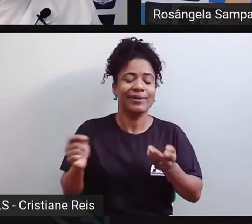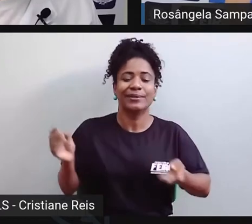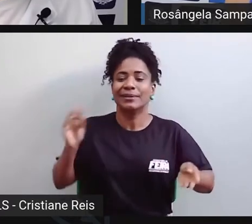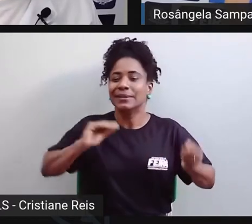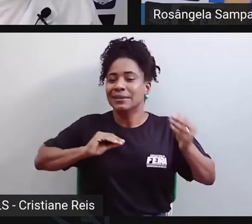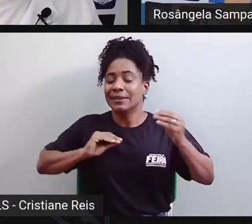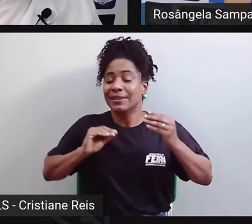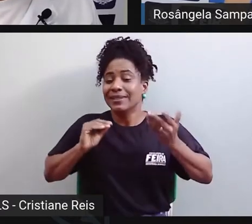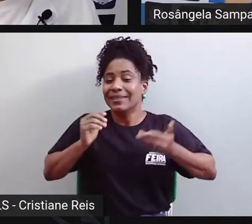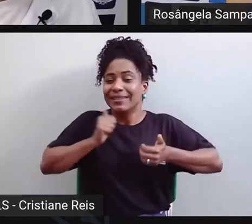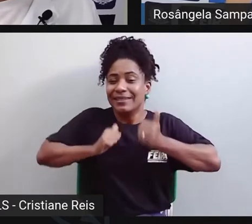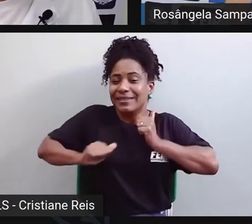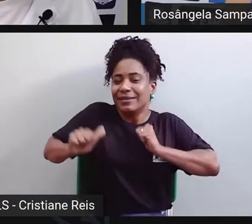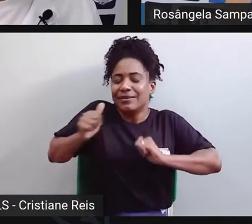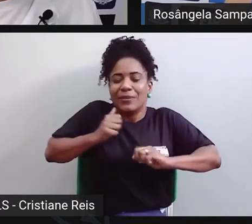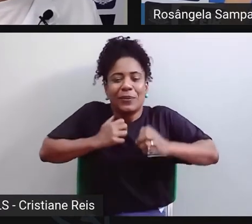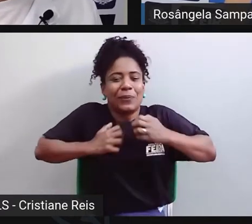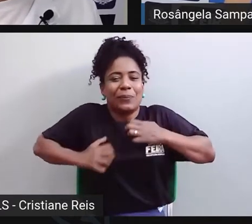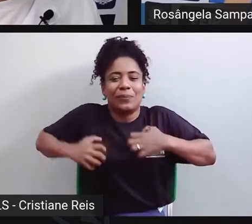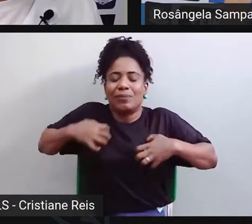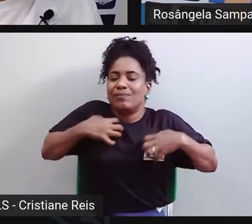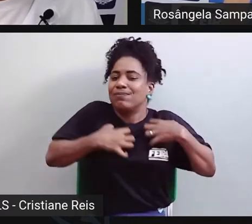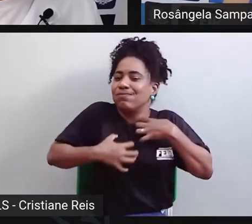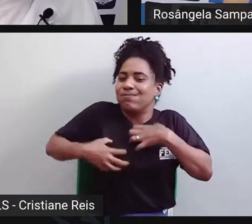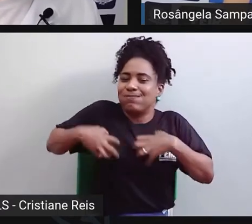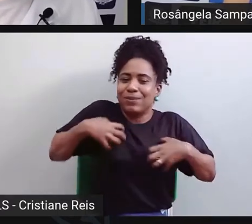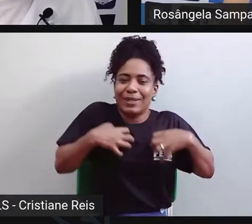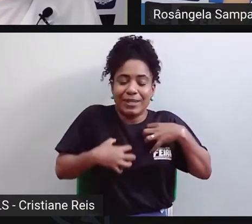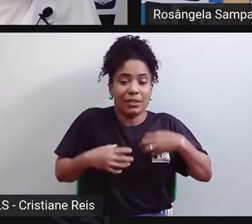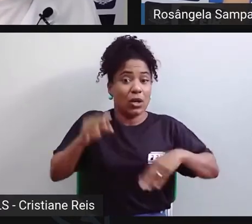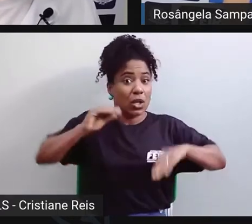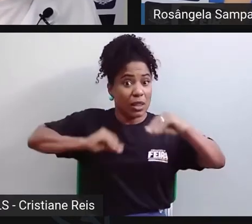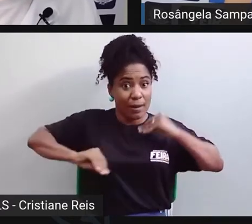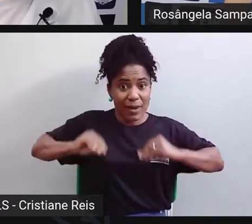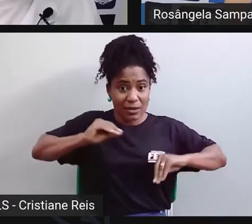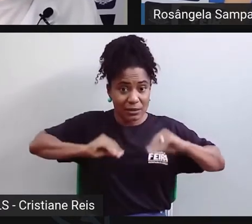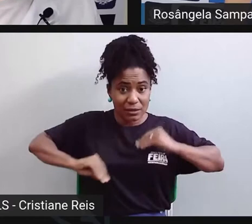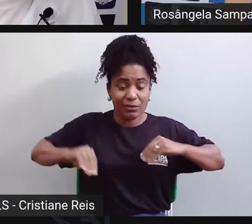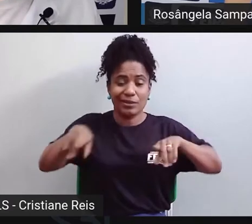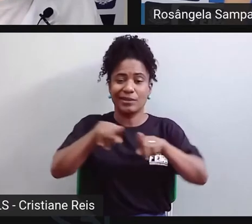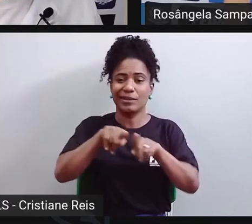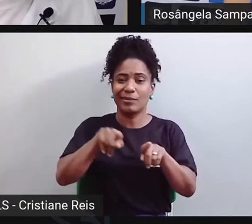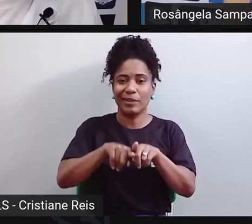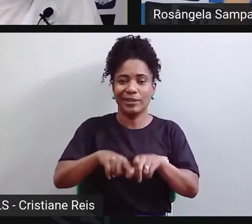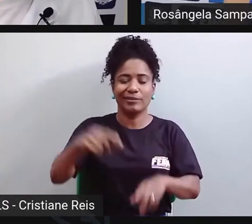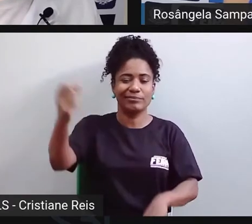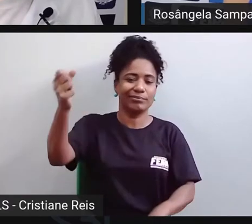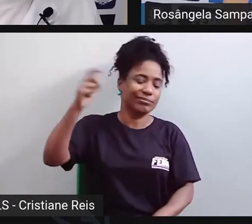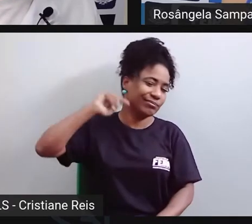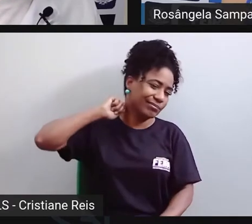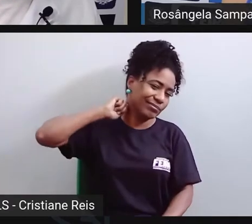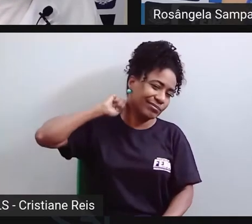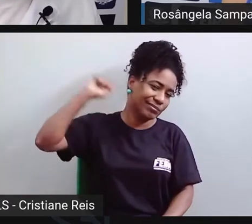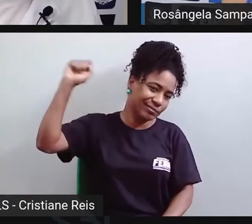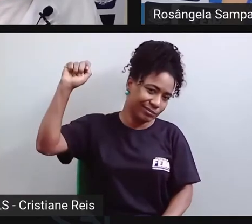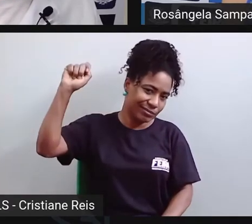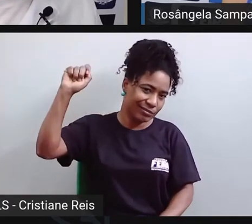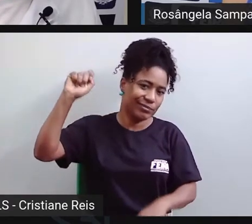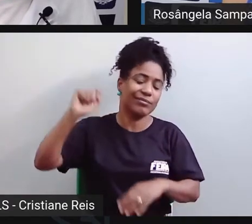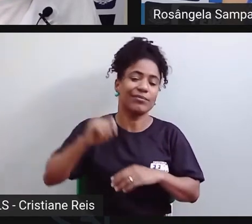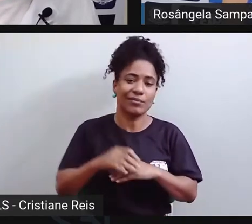à depressão e ao suicídio. São situações que a gente precisa ficar